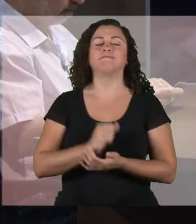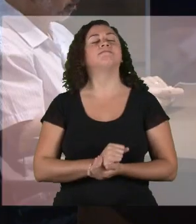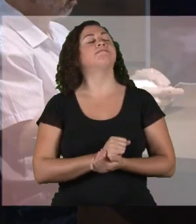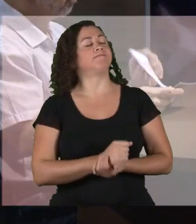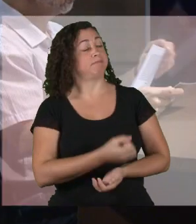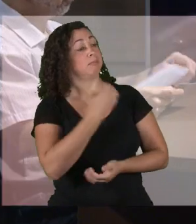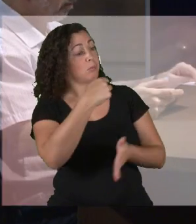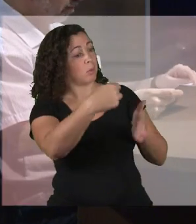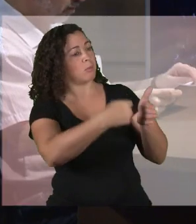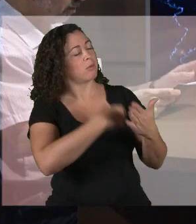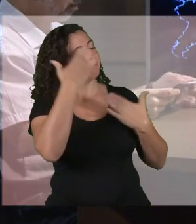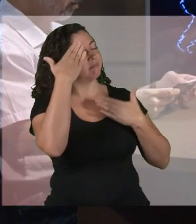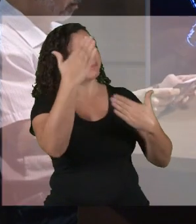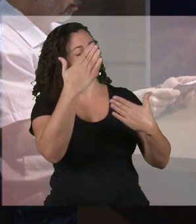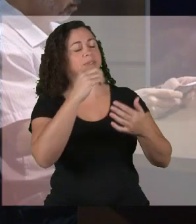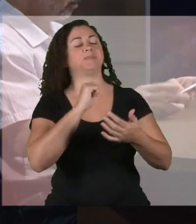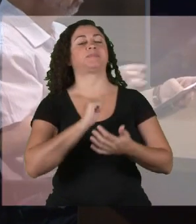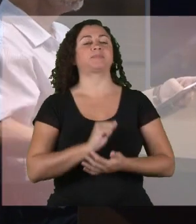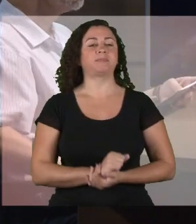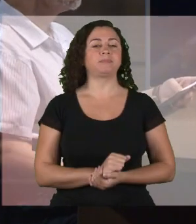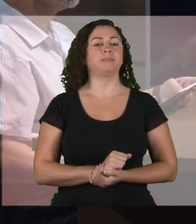Uma boa pergunta, eu agradeço.